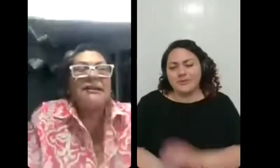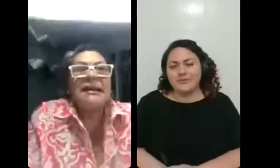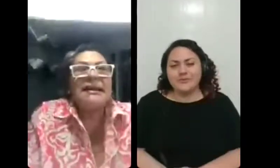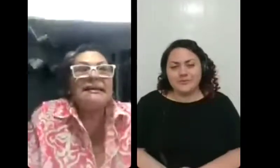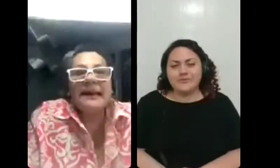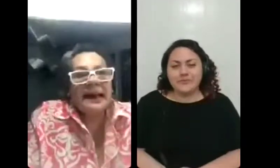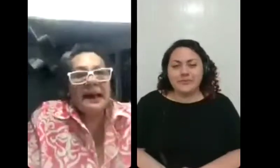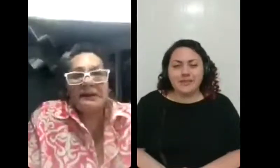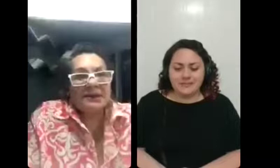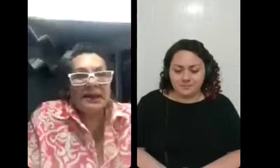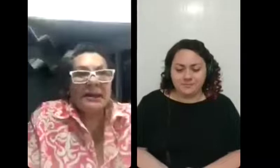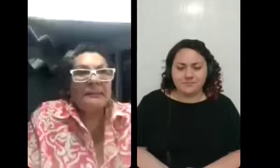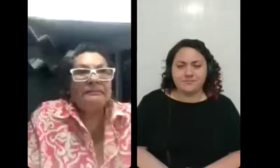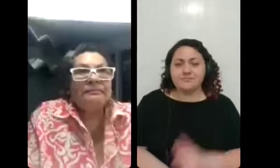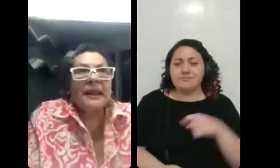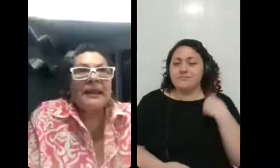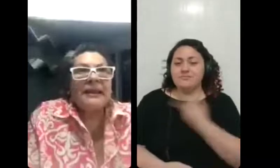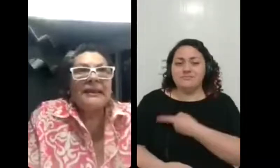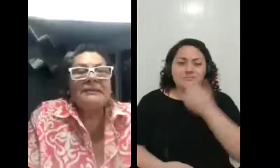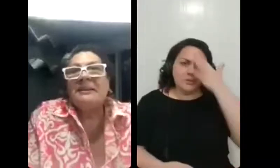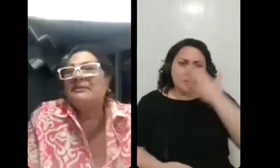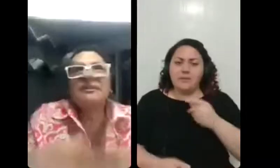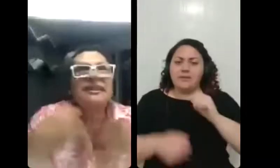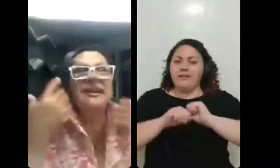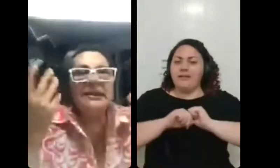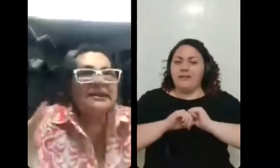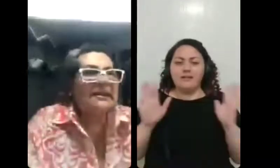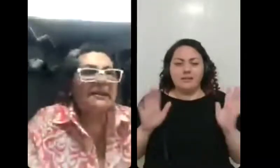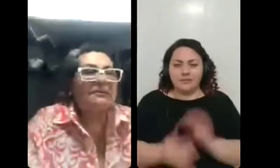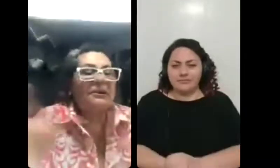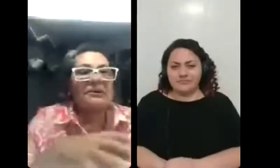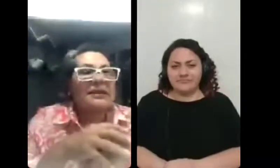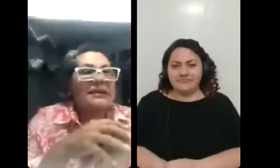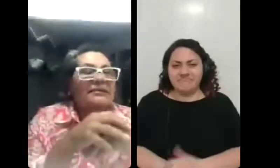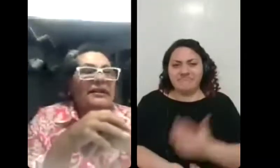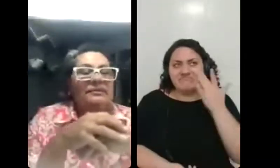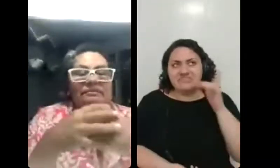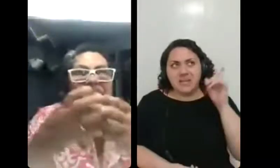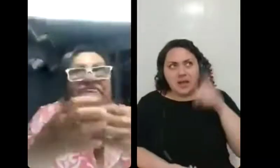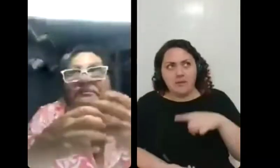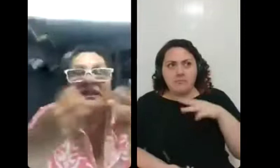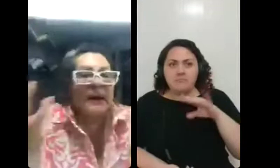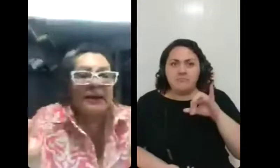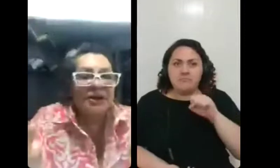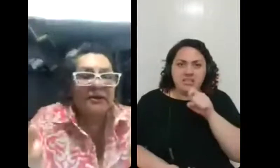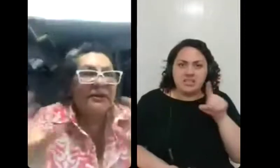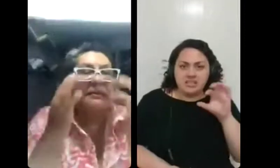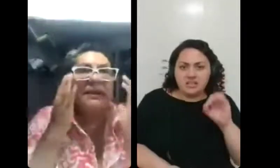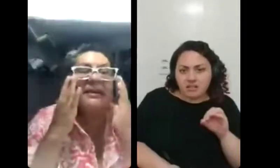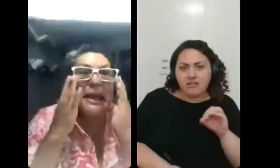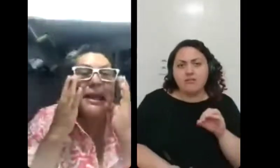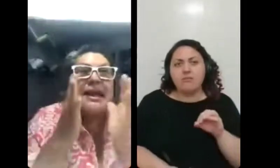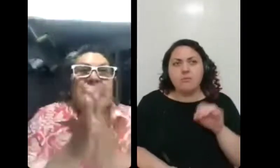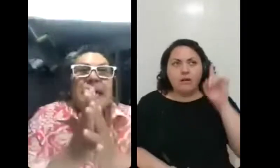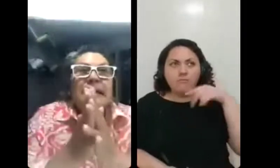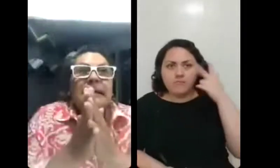tem que ter claro, assim. E não sei se é missão, eu não sei se faz parte da vida,